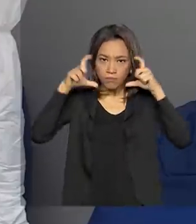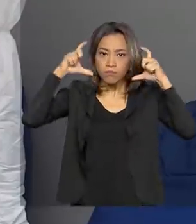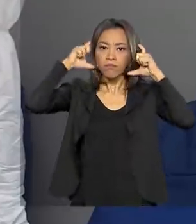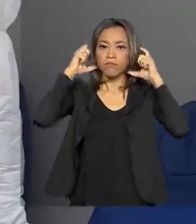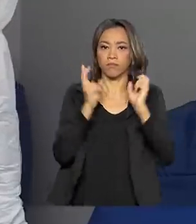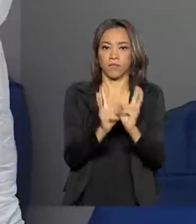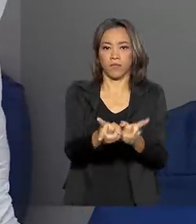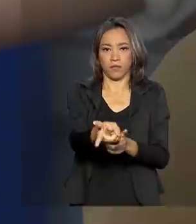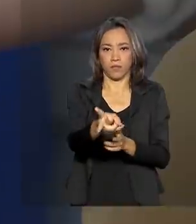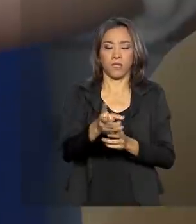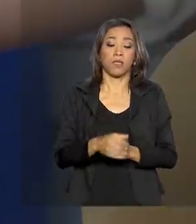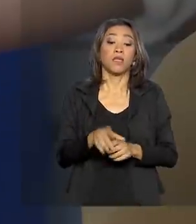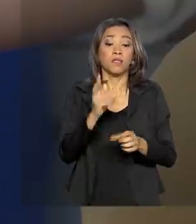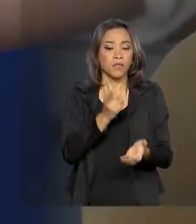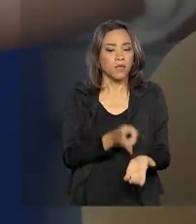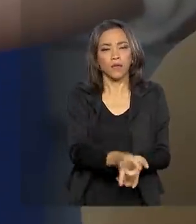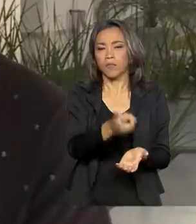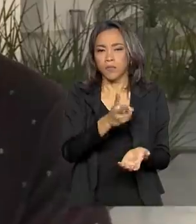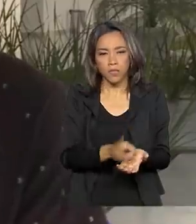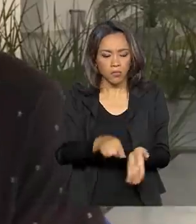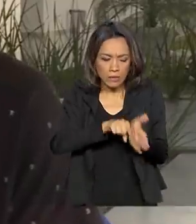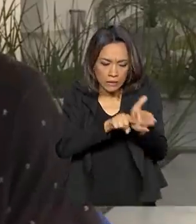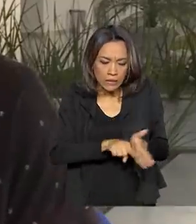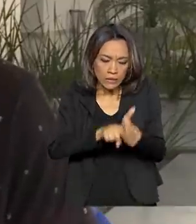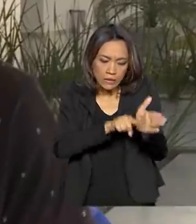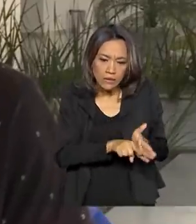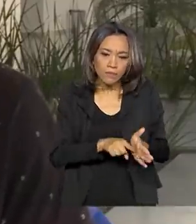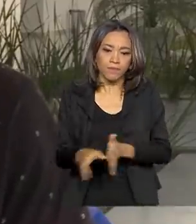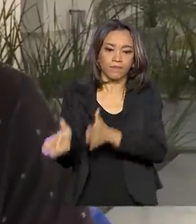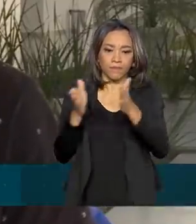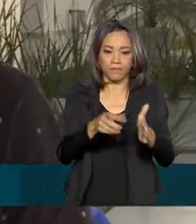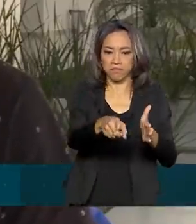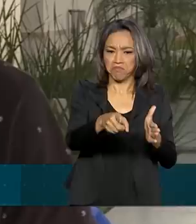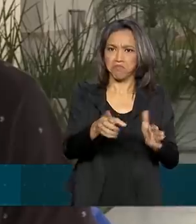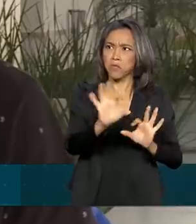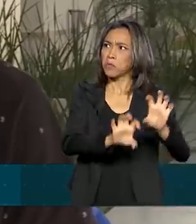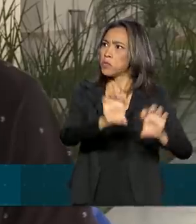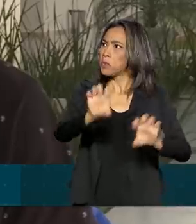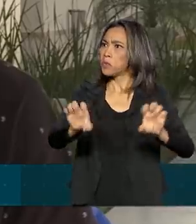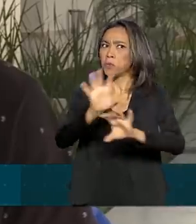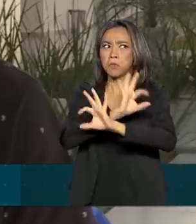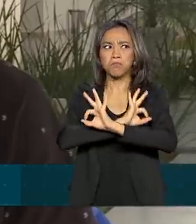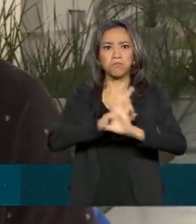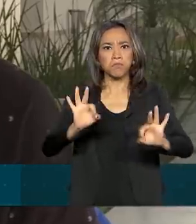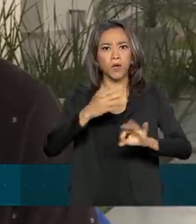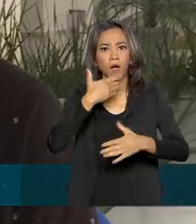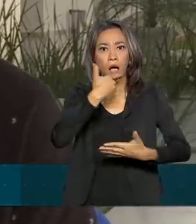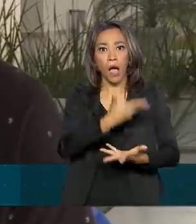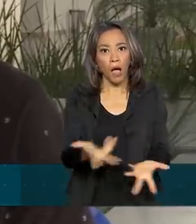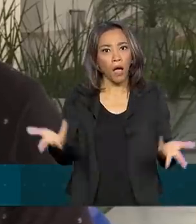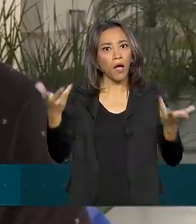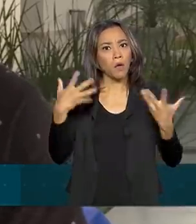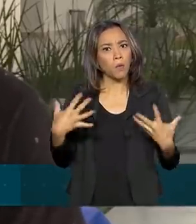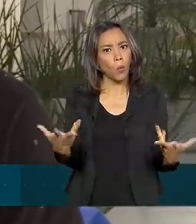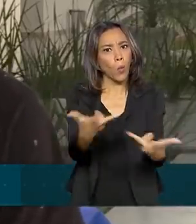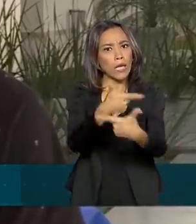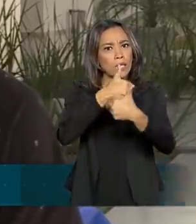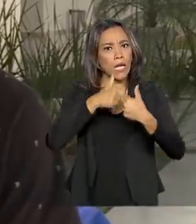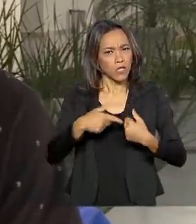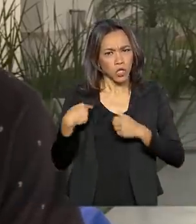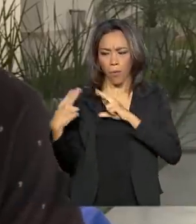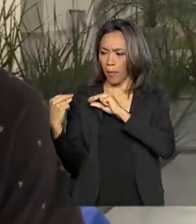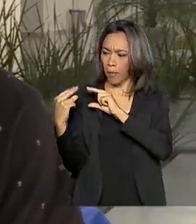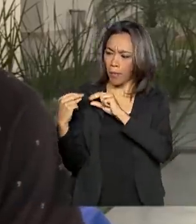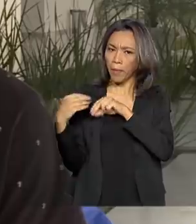brasileiros são examinados frequentemente. Foi uma estrutura exemplar, assim, eu estou impressionado com a qualidade, ainda mais que eu tenho comentado com outros